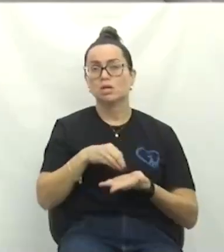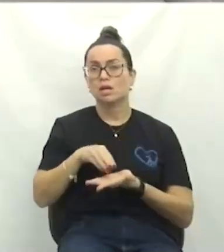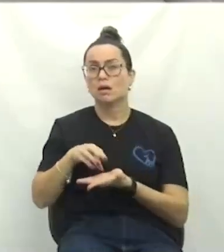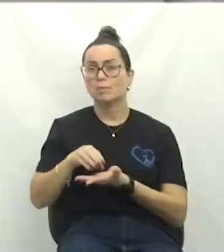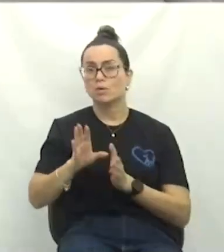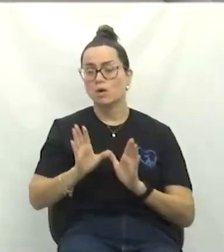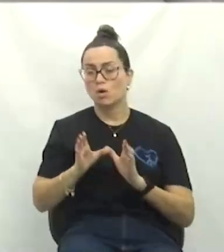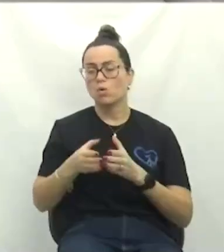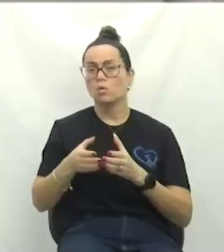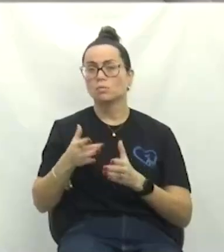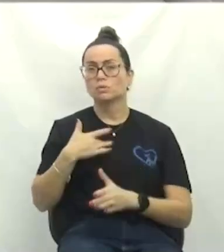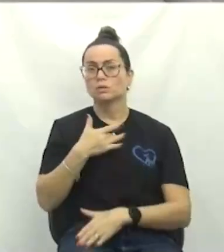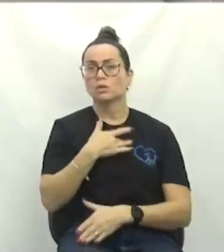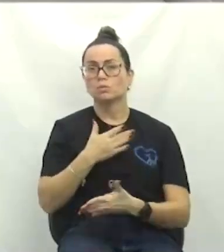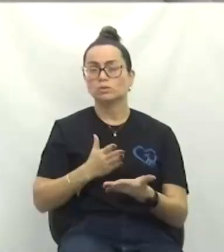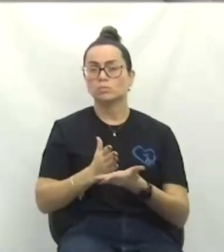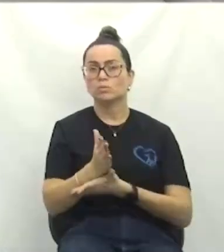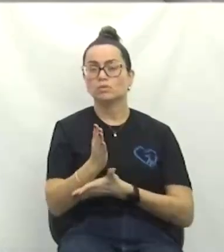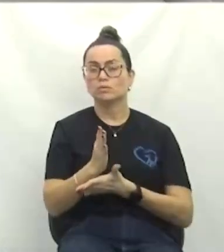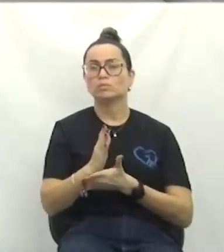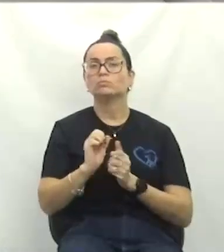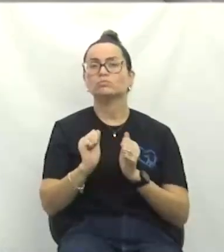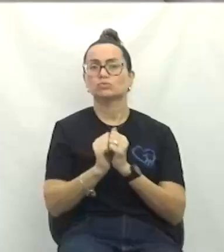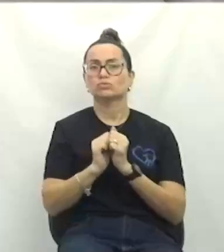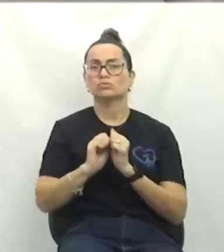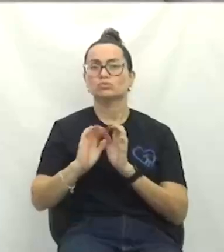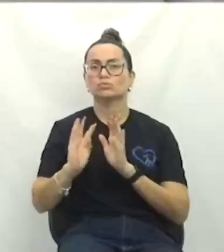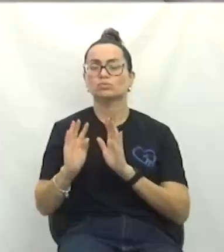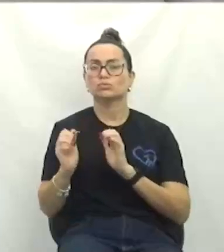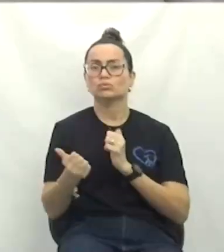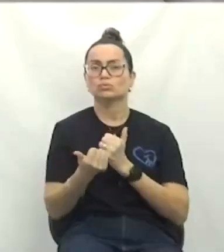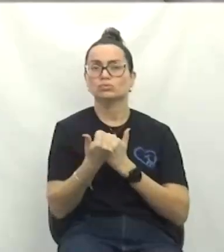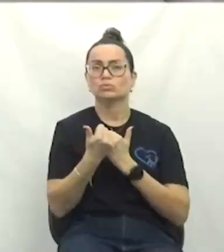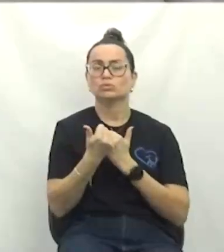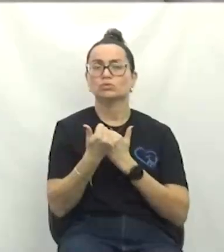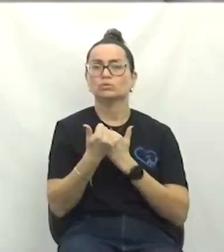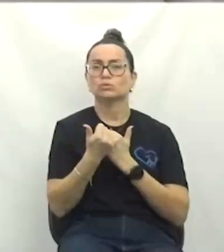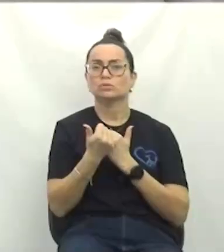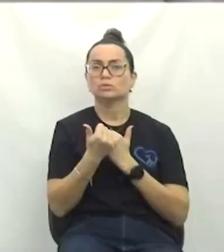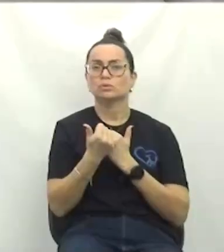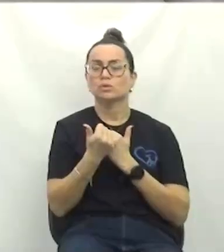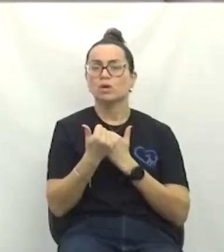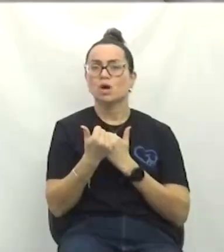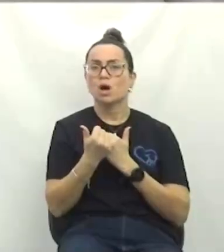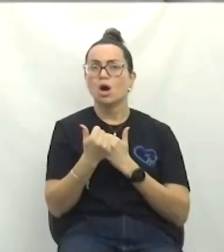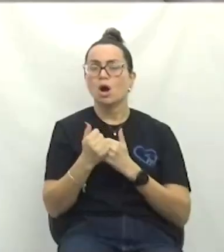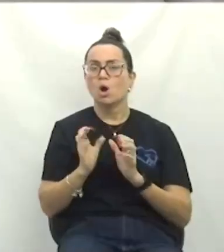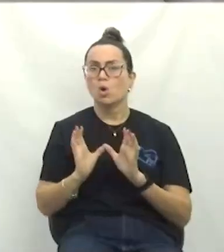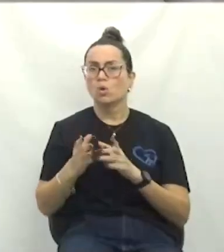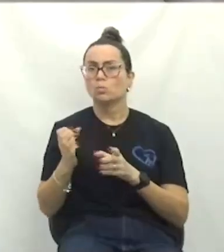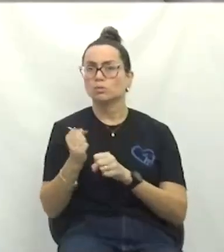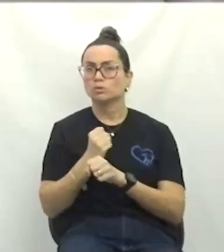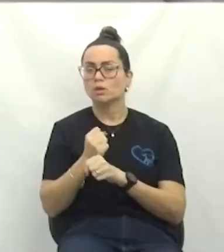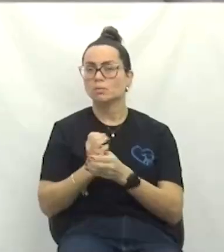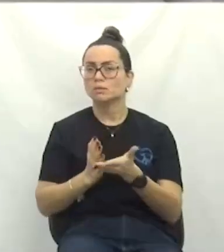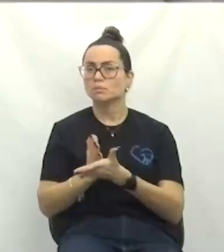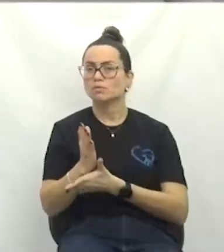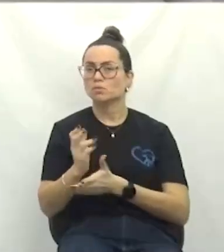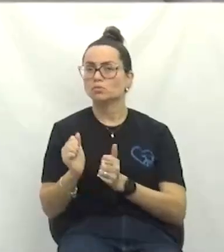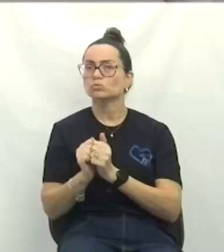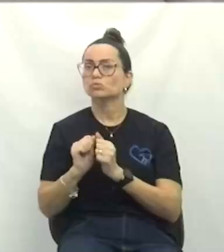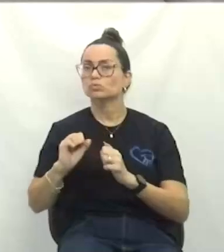Comissão de Saúde opinou pela aprovação com o substitutivo. A Comissão de Obras opinou pela aprovação com o